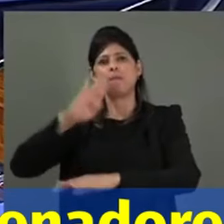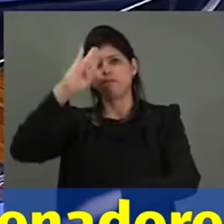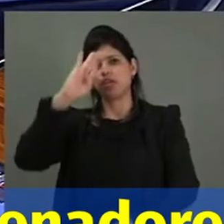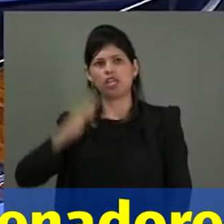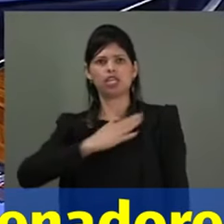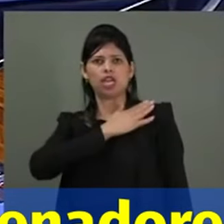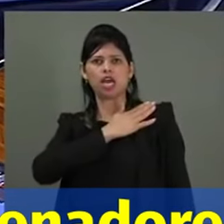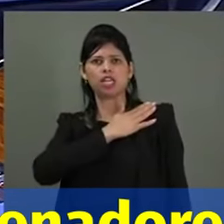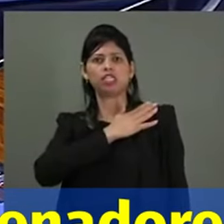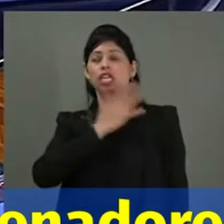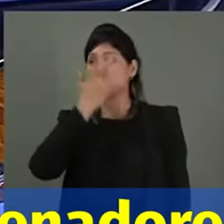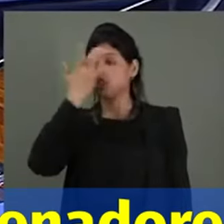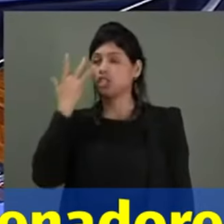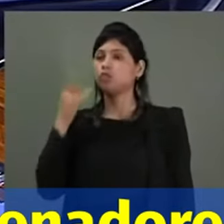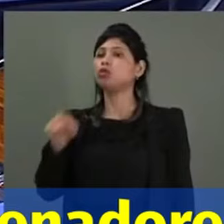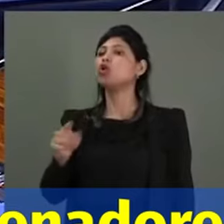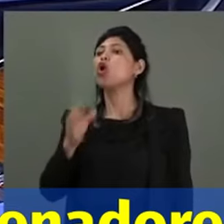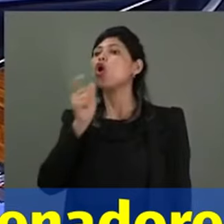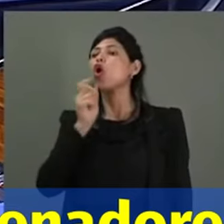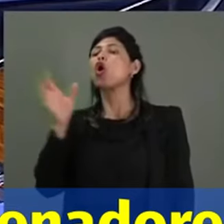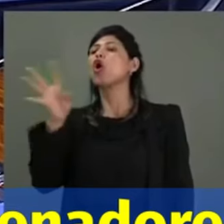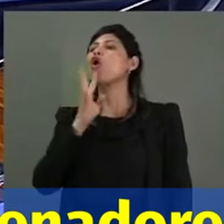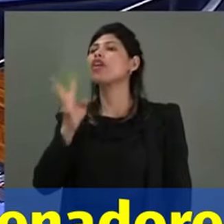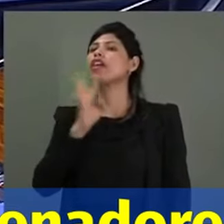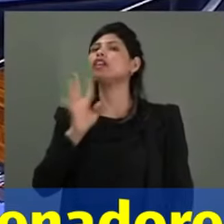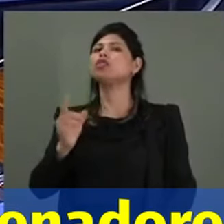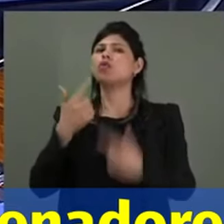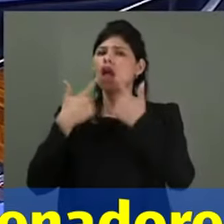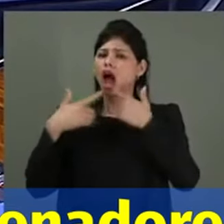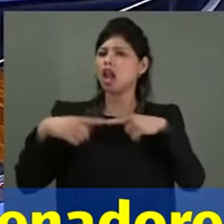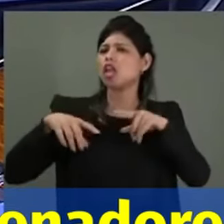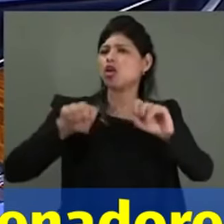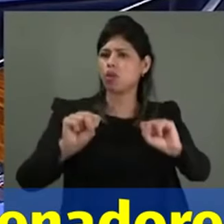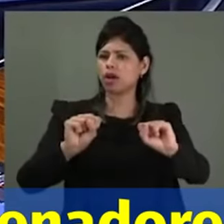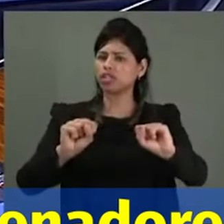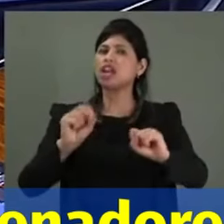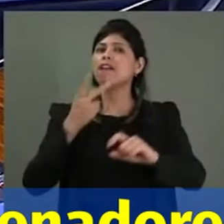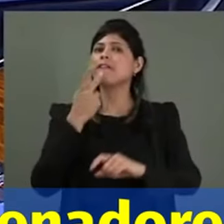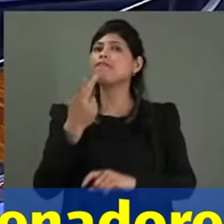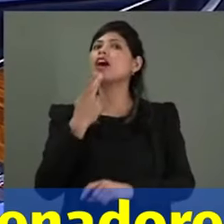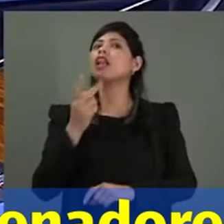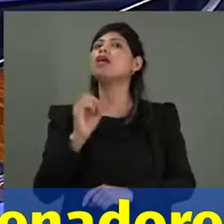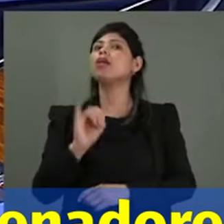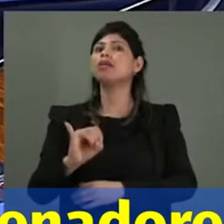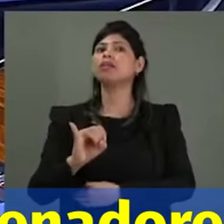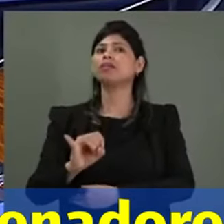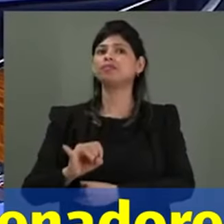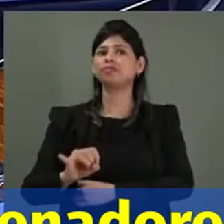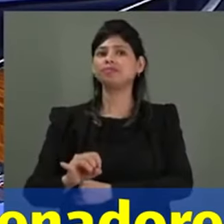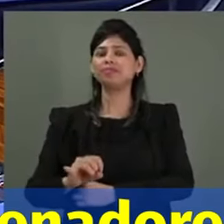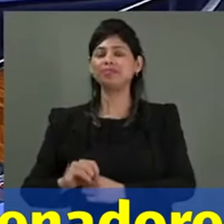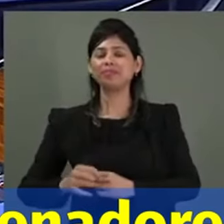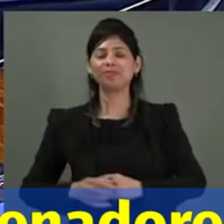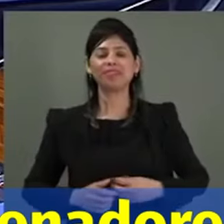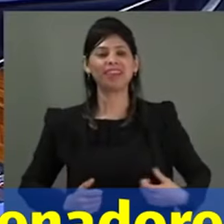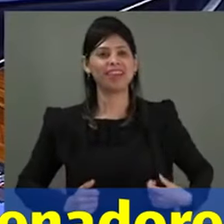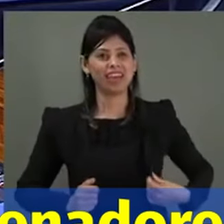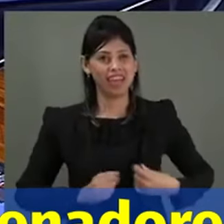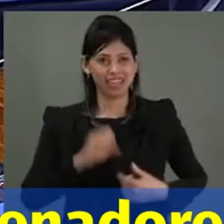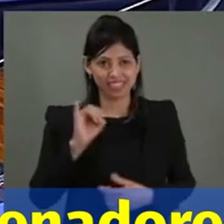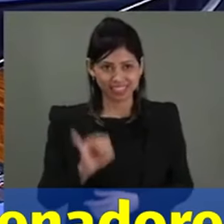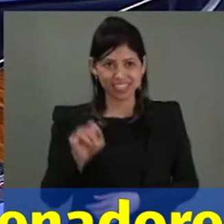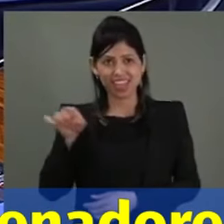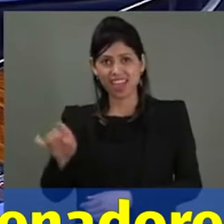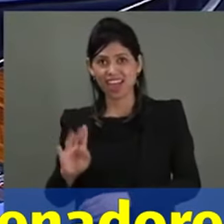Essa gente só conhece uma linguagem, é o enfrentamento. Se bote o rabo dentro, bota o galho dentro, se o Taciso se